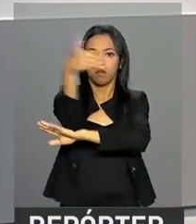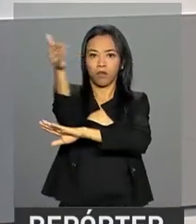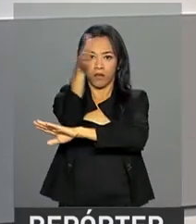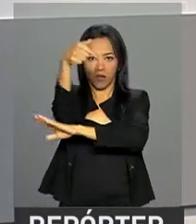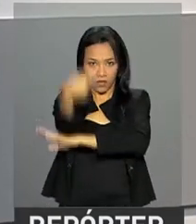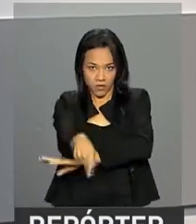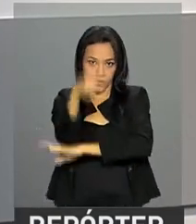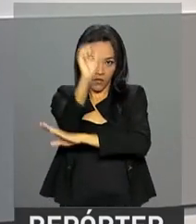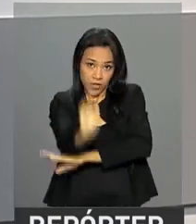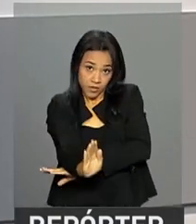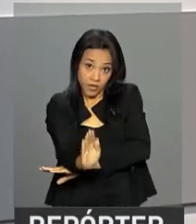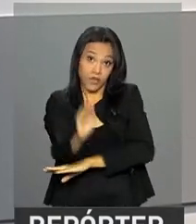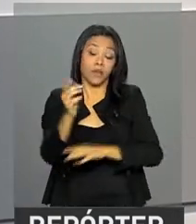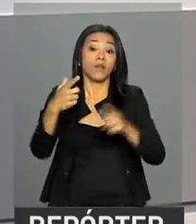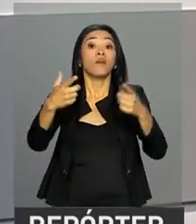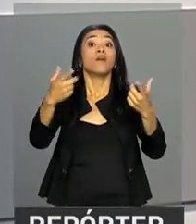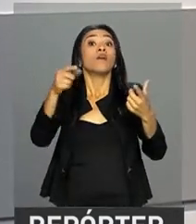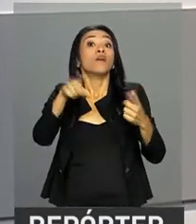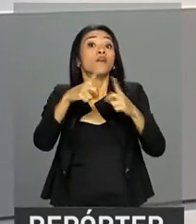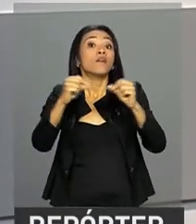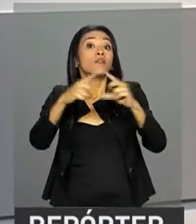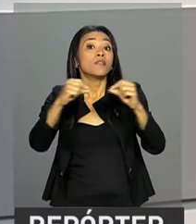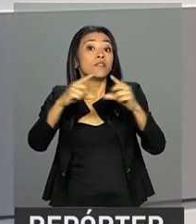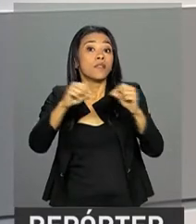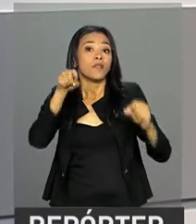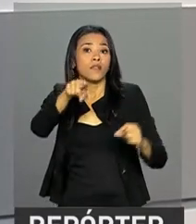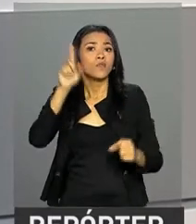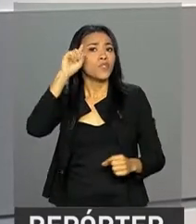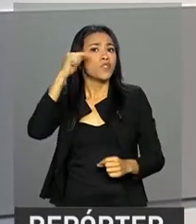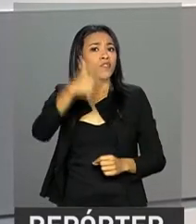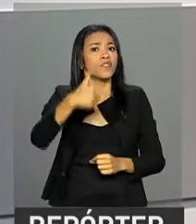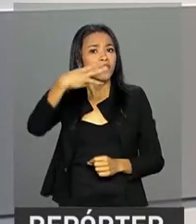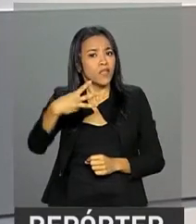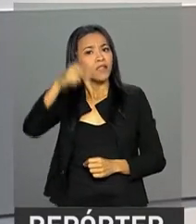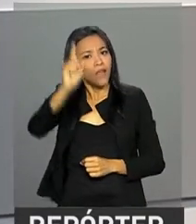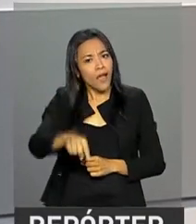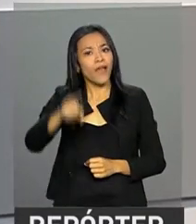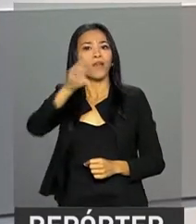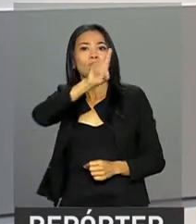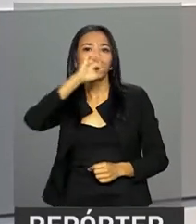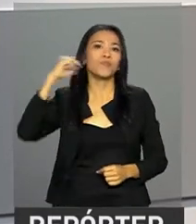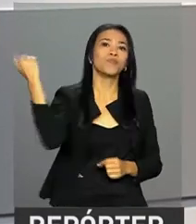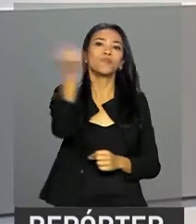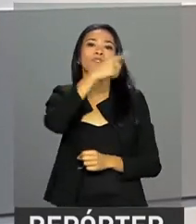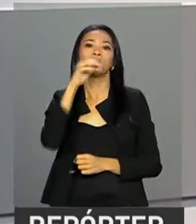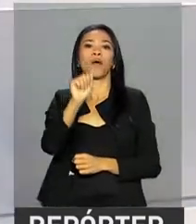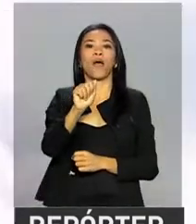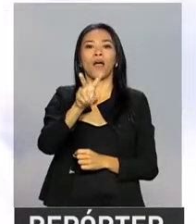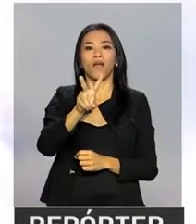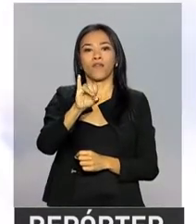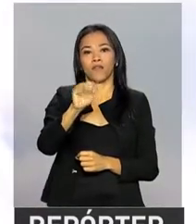Brasília. No próximo dia 23 vai ser comemorado o Dia do Aviador e o Dia da Força Aérea Brasileira.